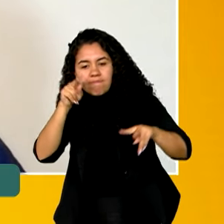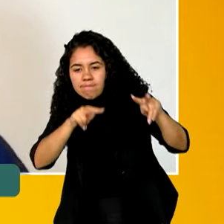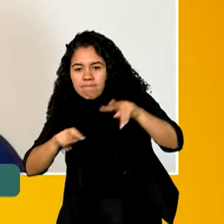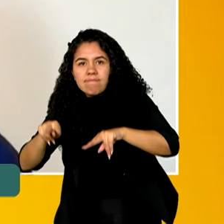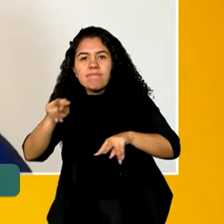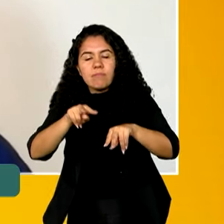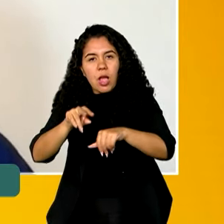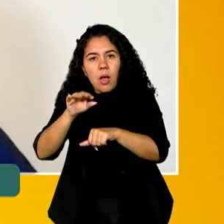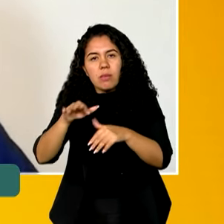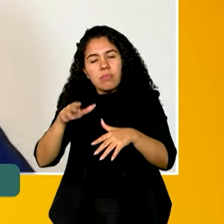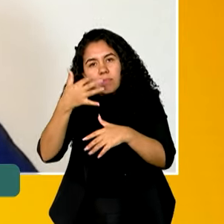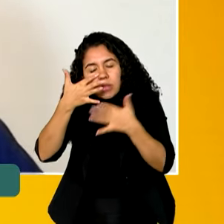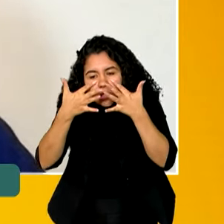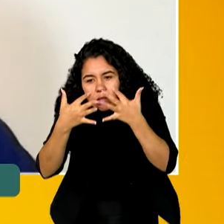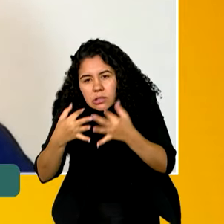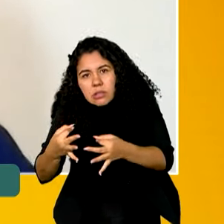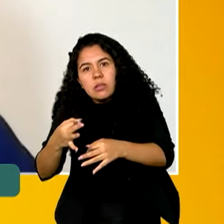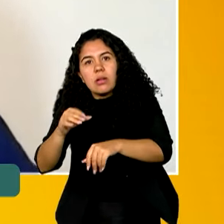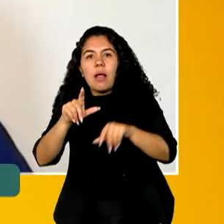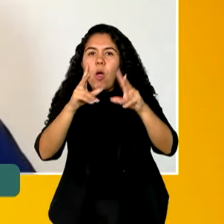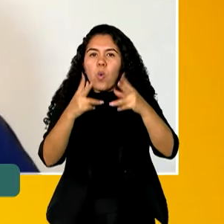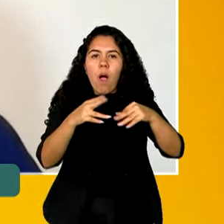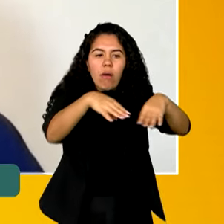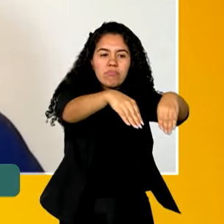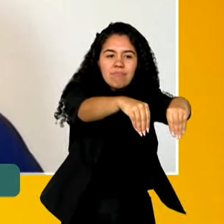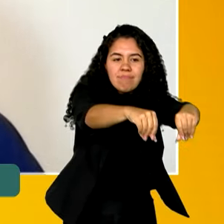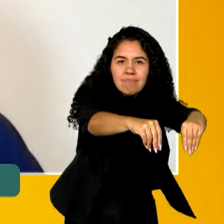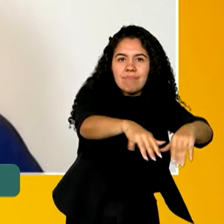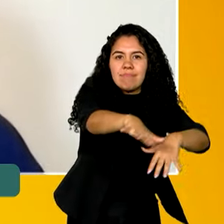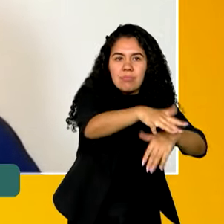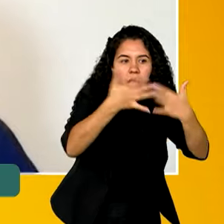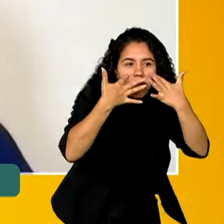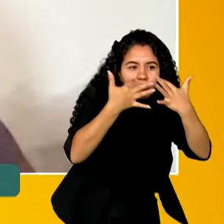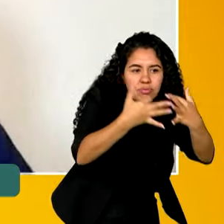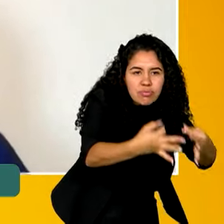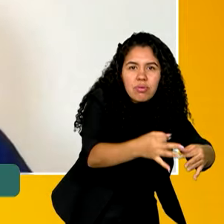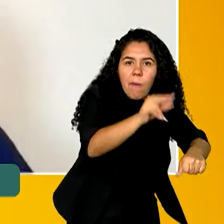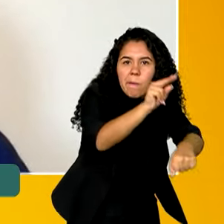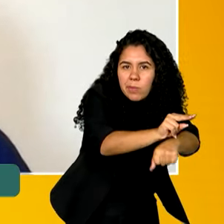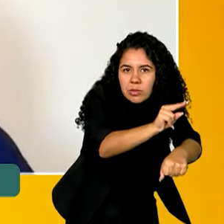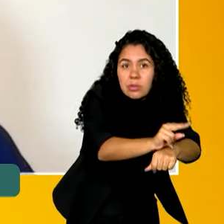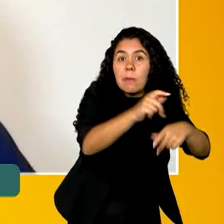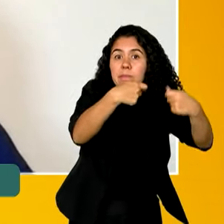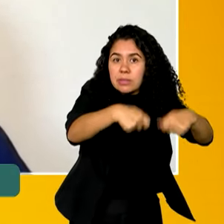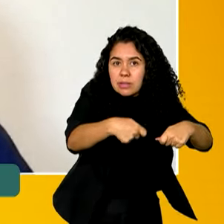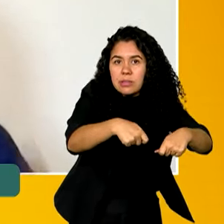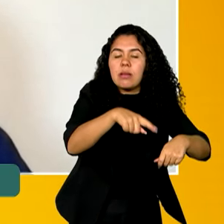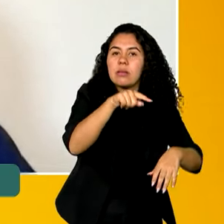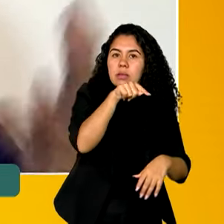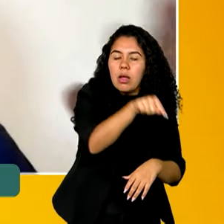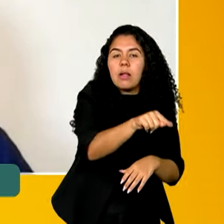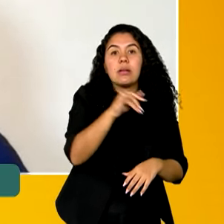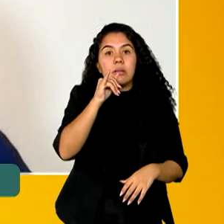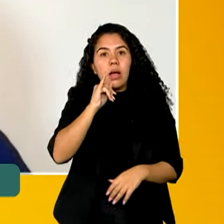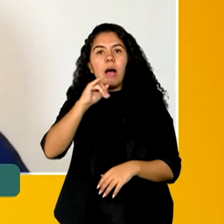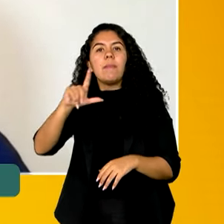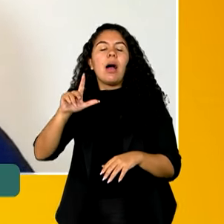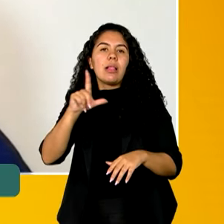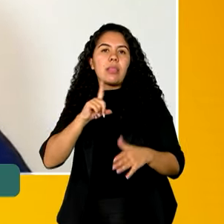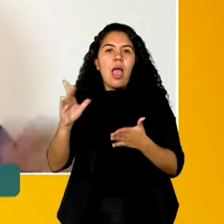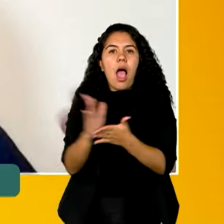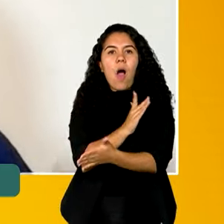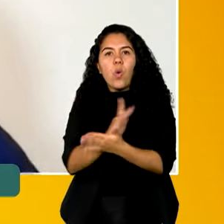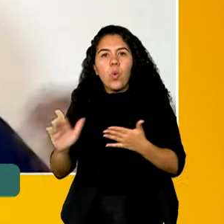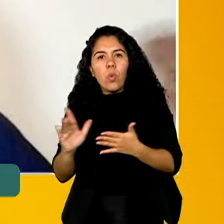que as áreas protegidas terrestres, elas beneficiam muito o planeta como um todo, porque na hora que você tem algumas áreas